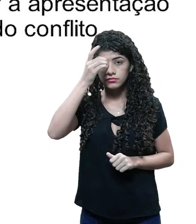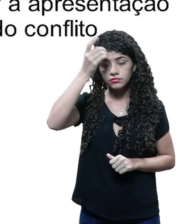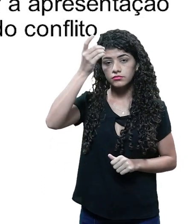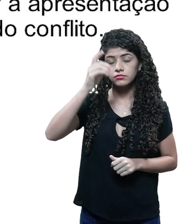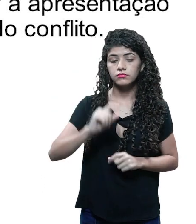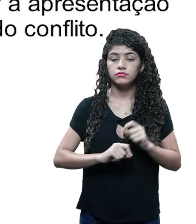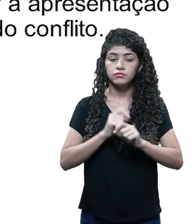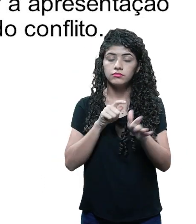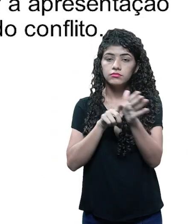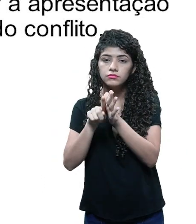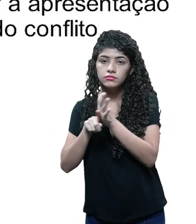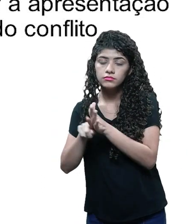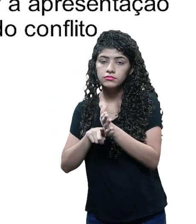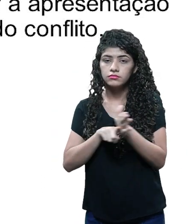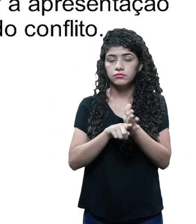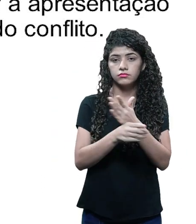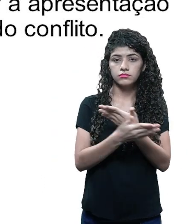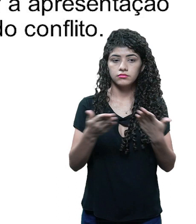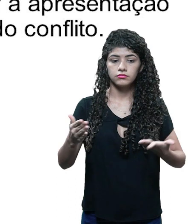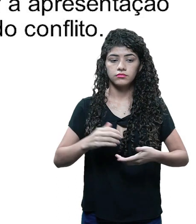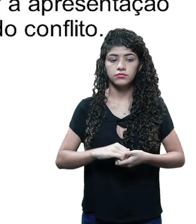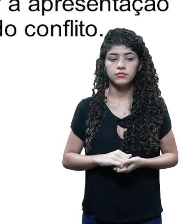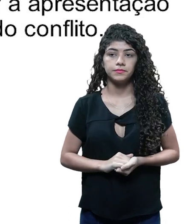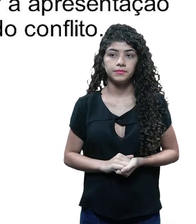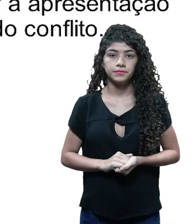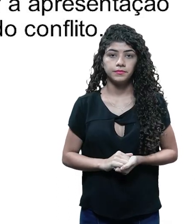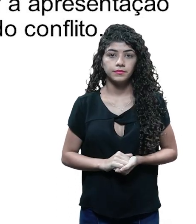em algo pesquisado por você.